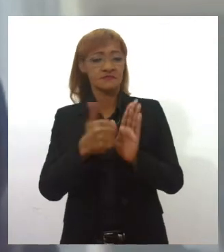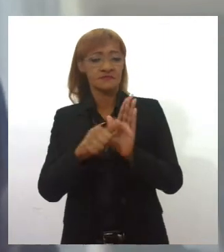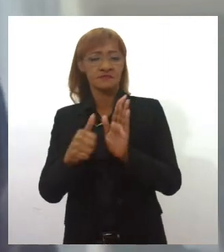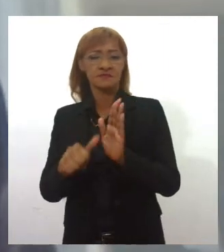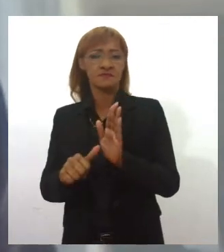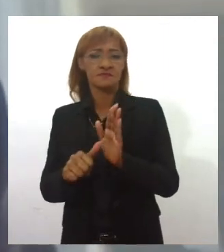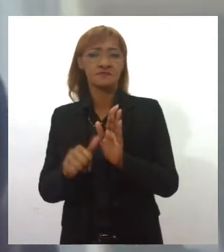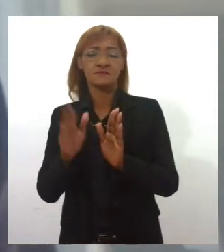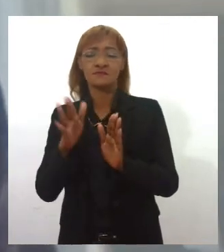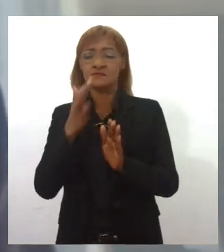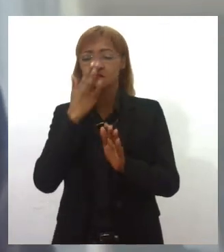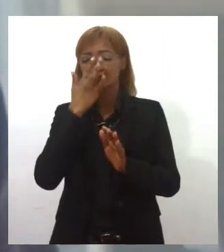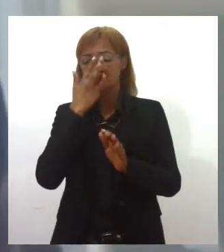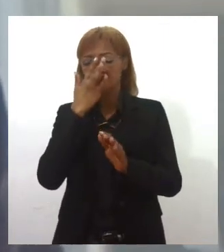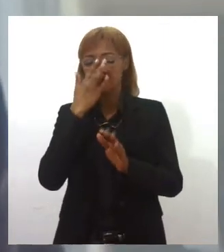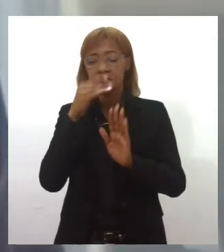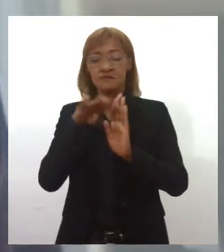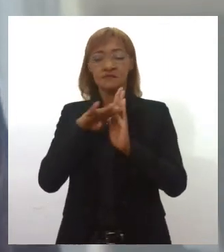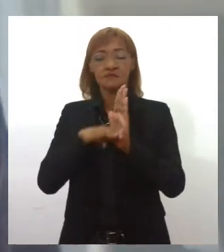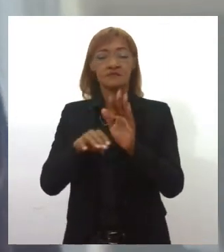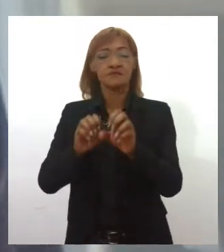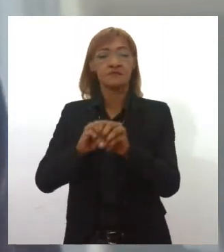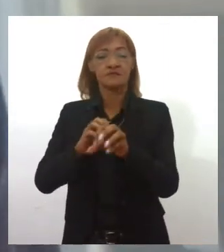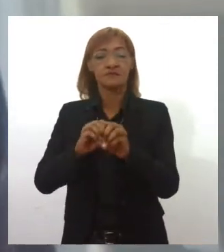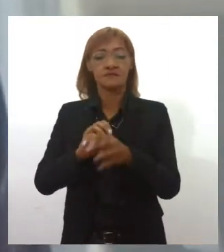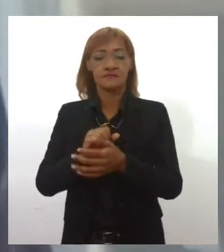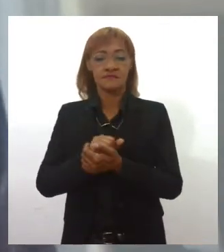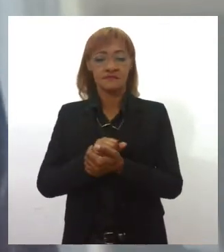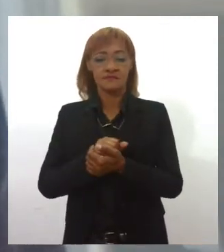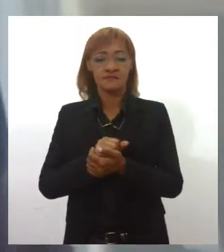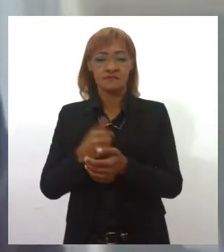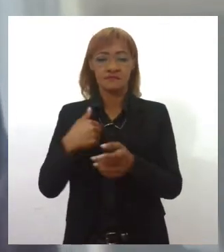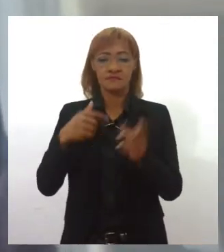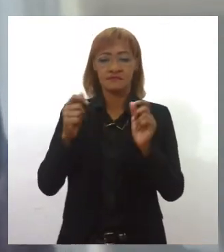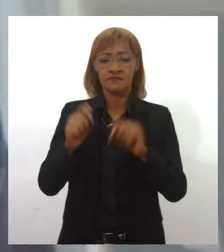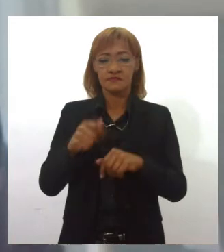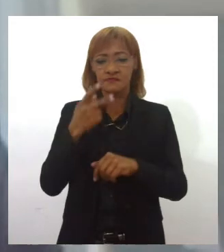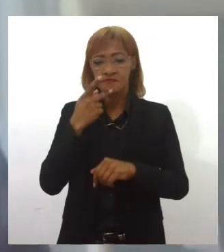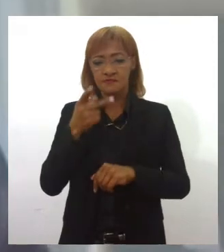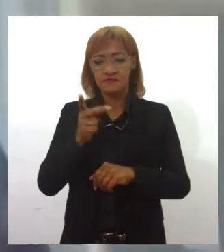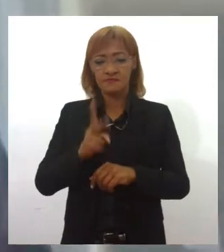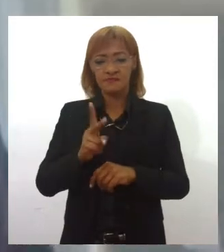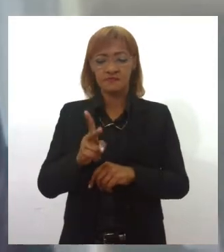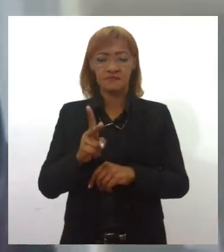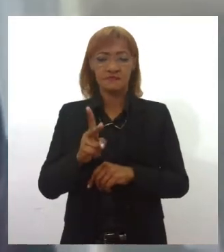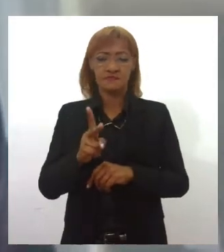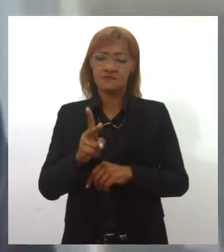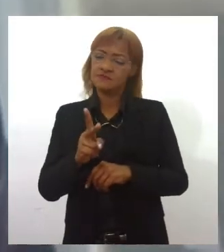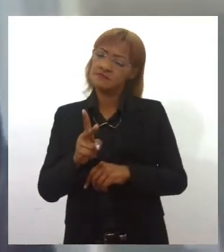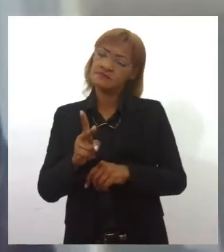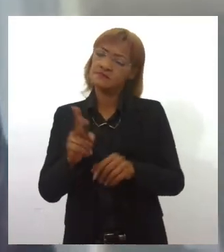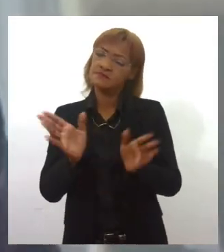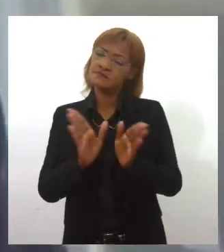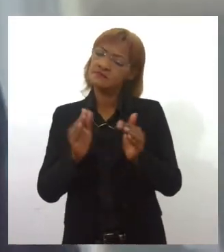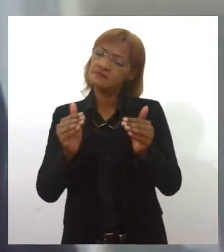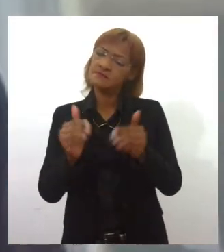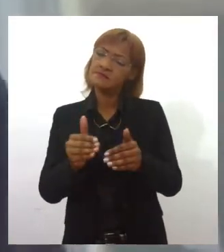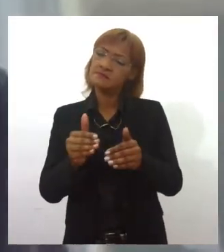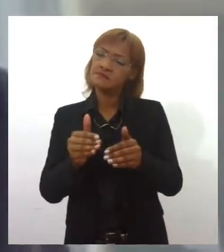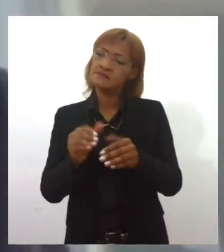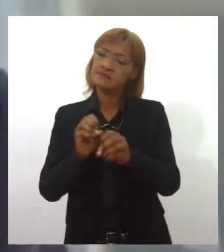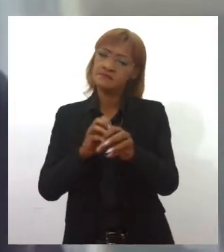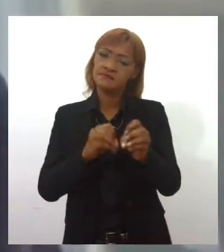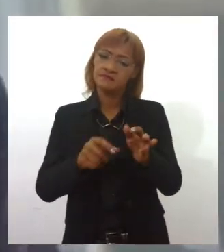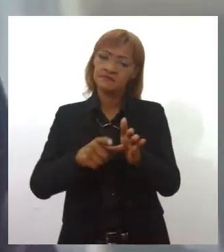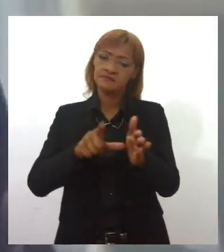diagnóstica, o Plano Nacional da Educação. É verdadeiro, eu gosto de dizer sempre que não existe Plano Nacional da Educação avaliado, sem antes